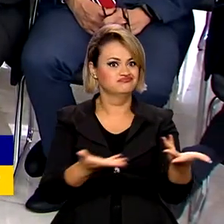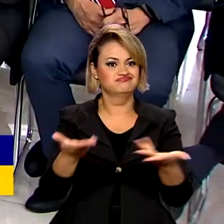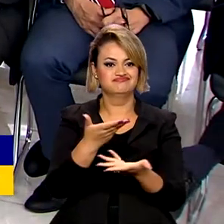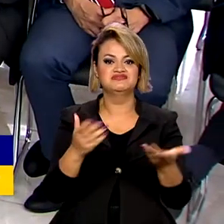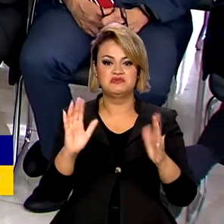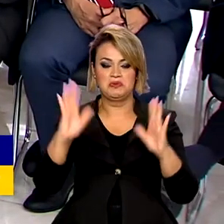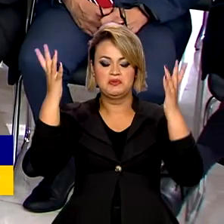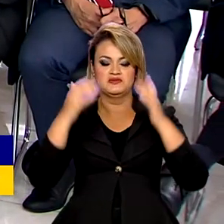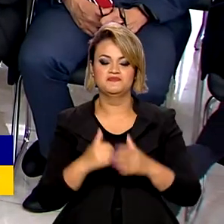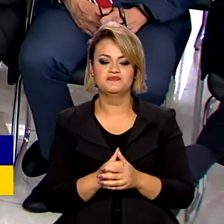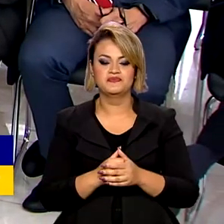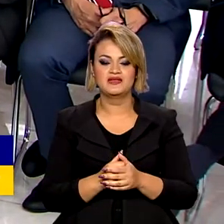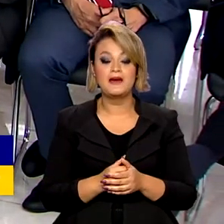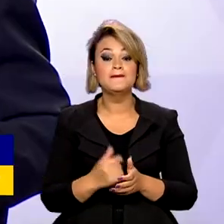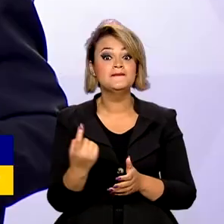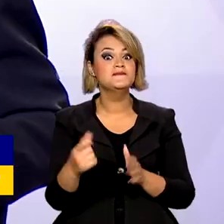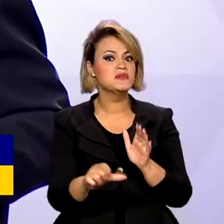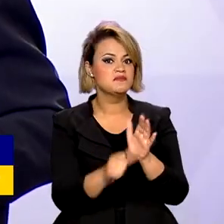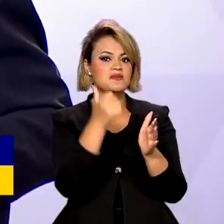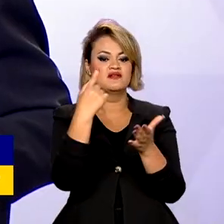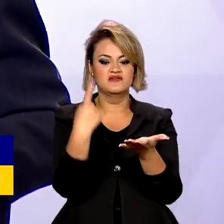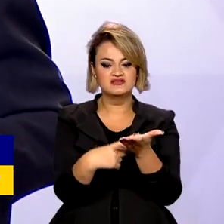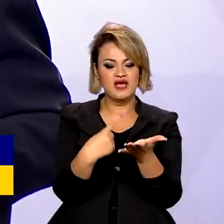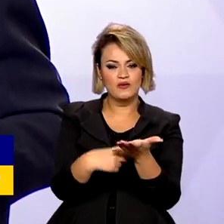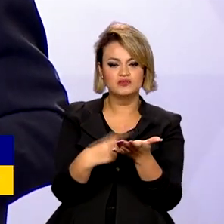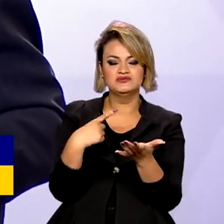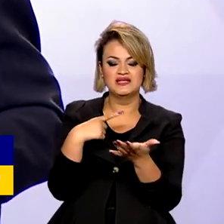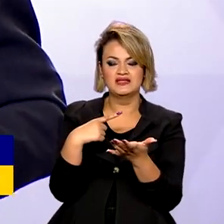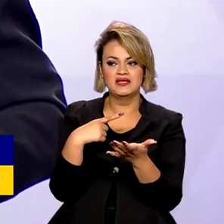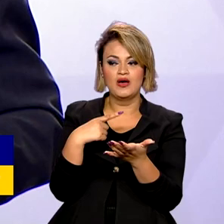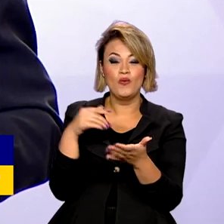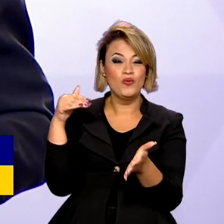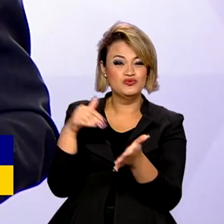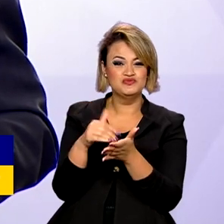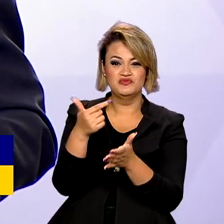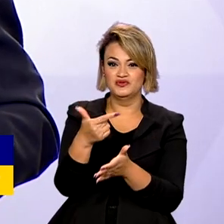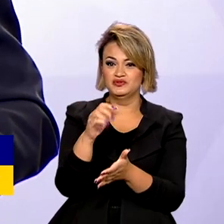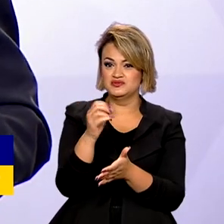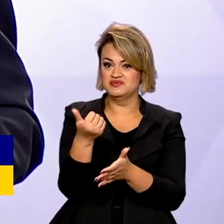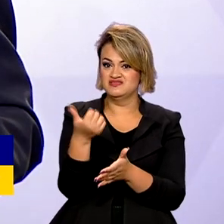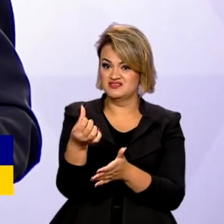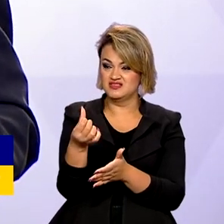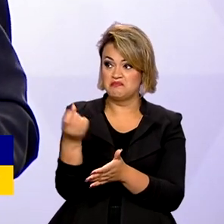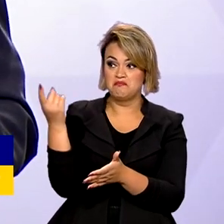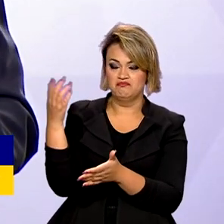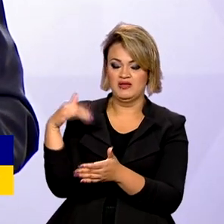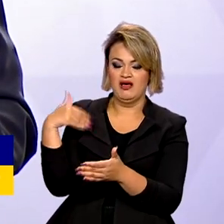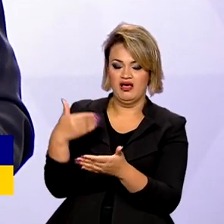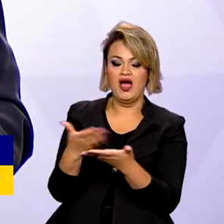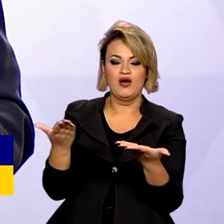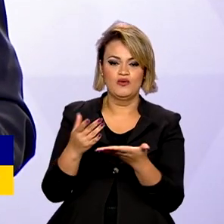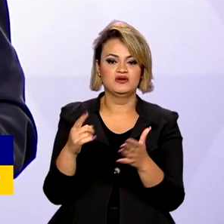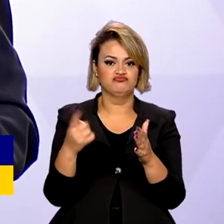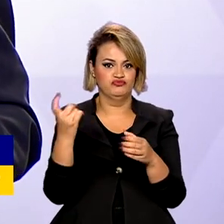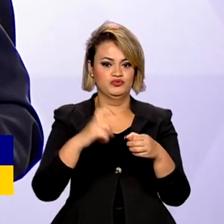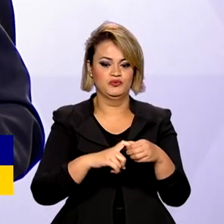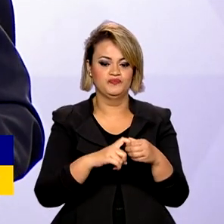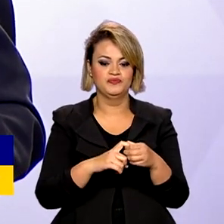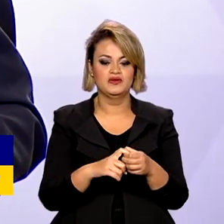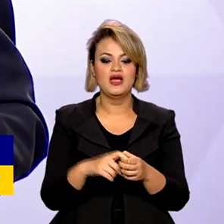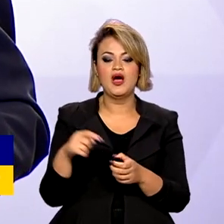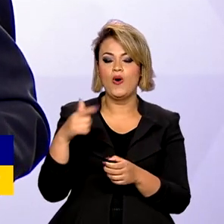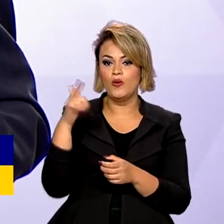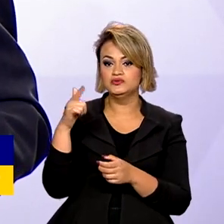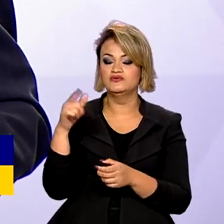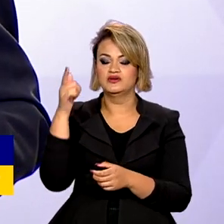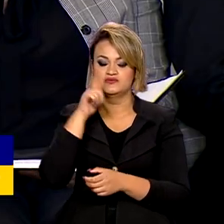primeiro acordo para reajuste de servidores públicos desde 2016. Os servidores também terão reajuste de 43